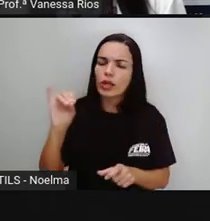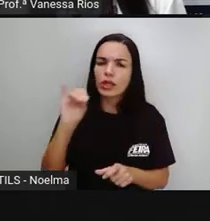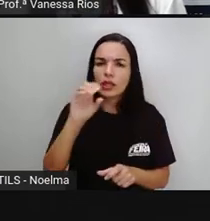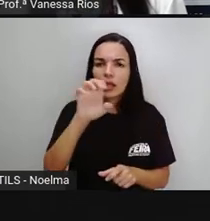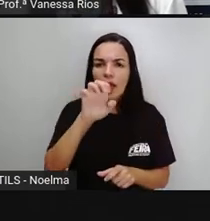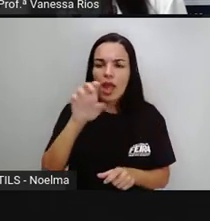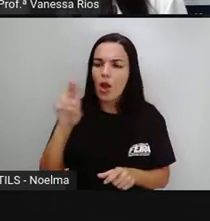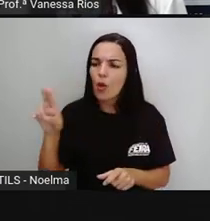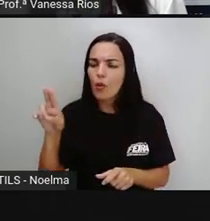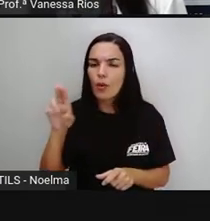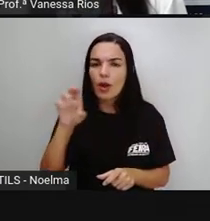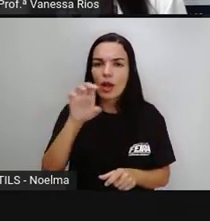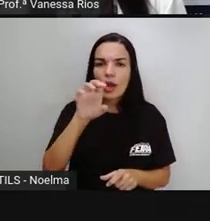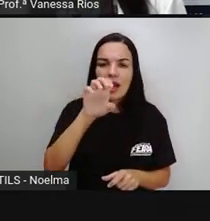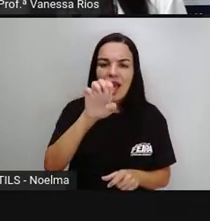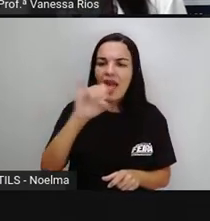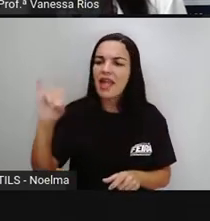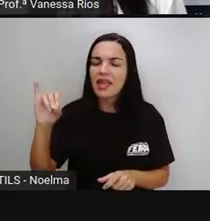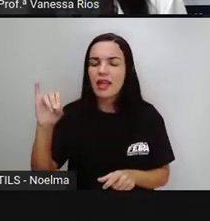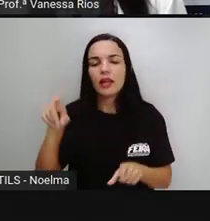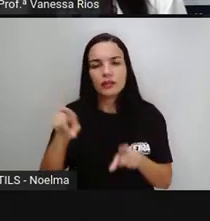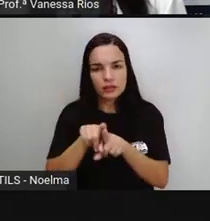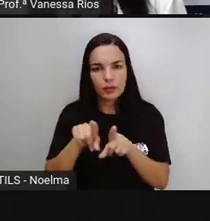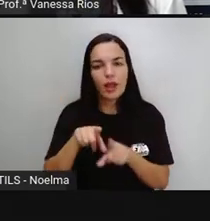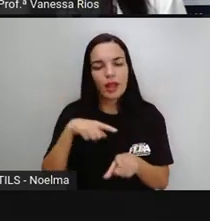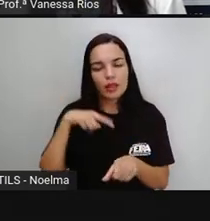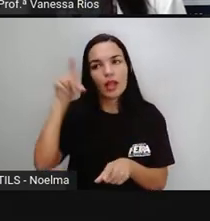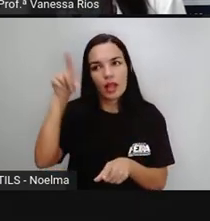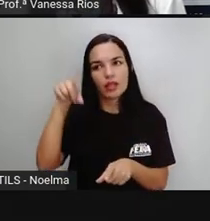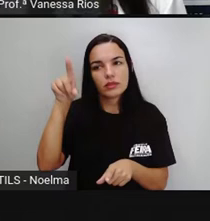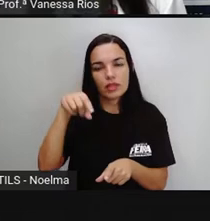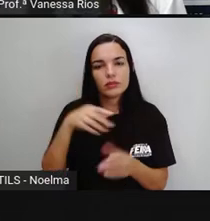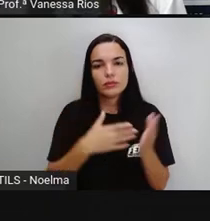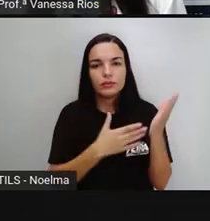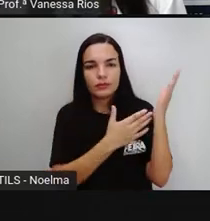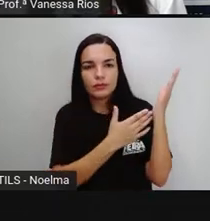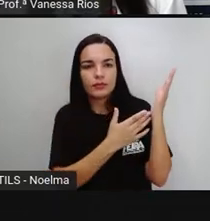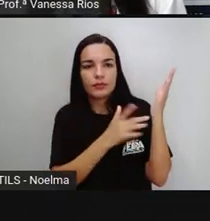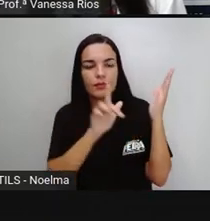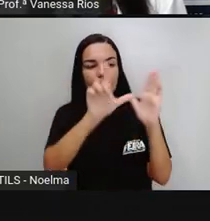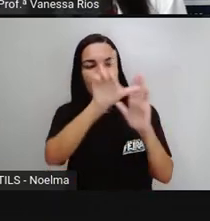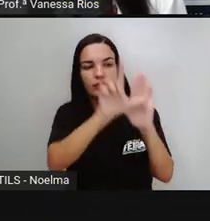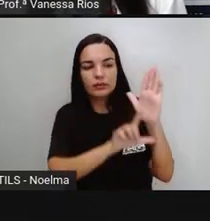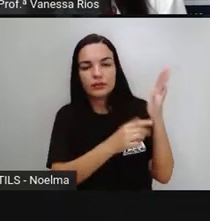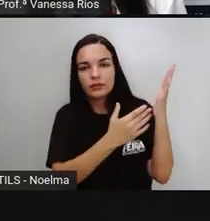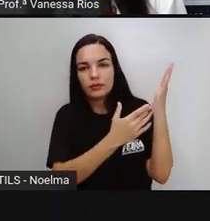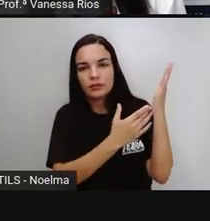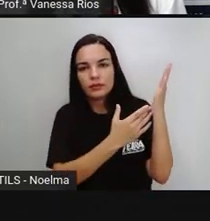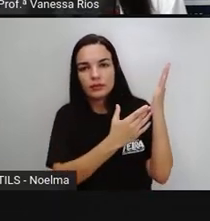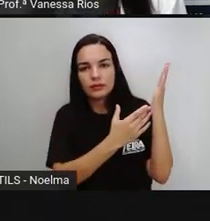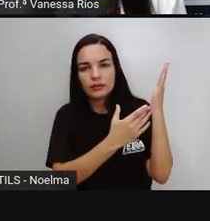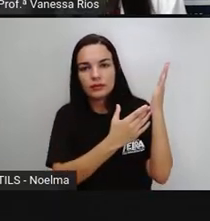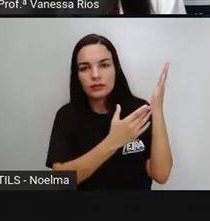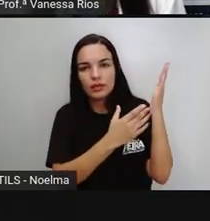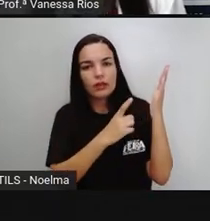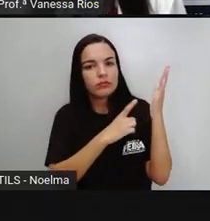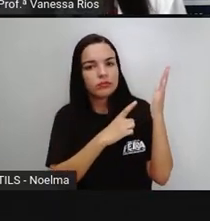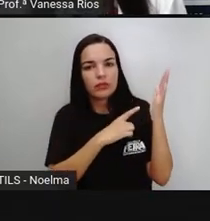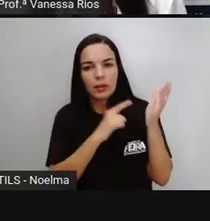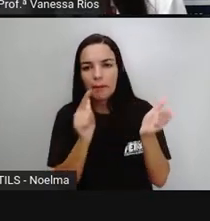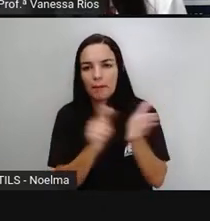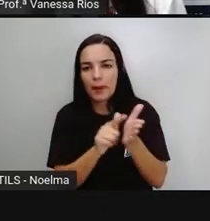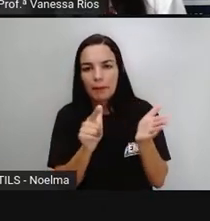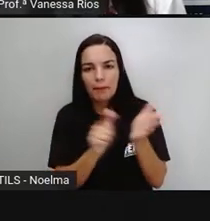EL ou EI. Também vão receber assim, por exemplo, chapéu, papéis, heróis,